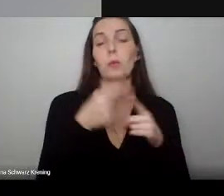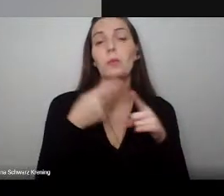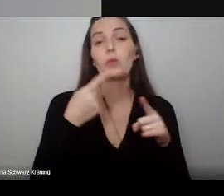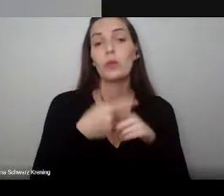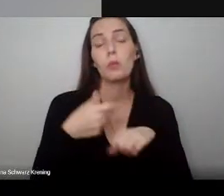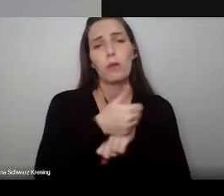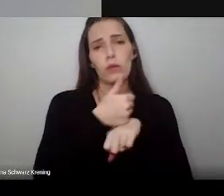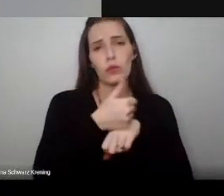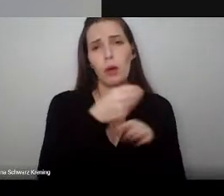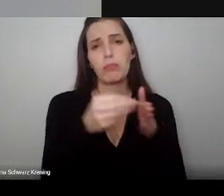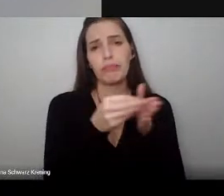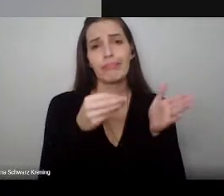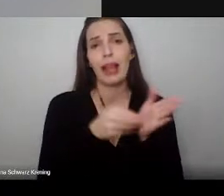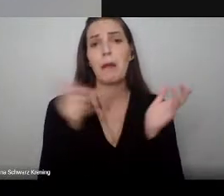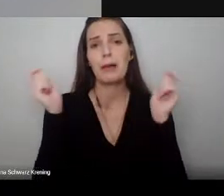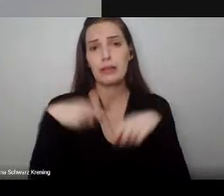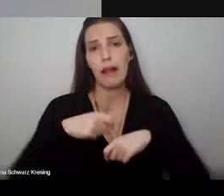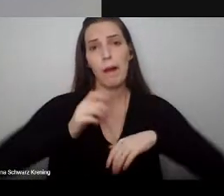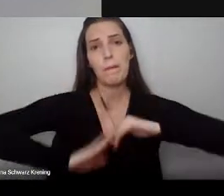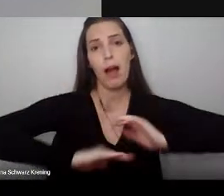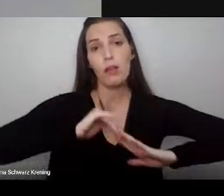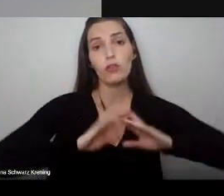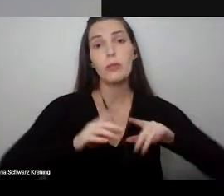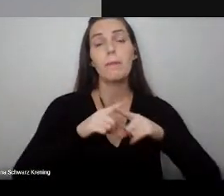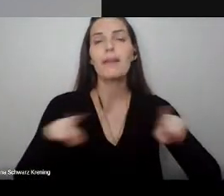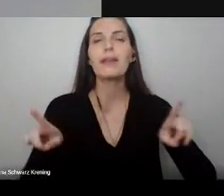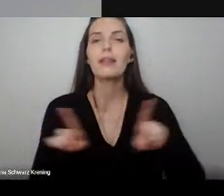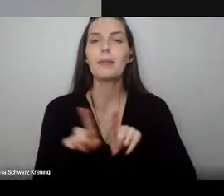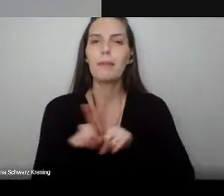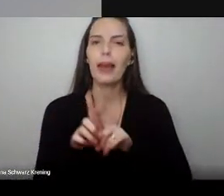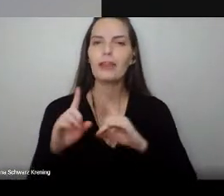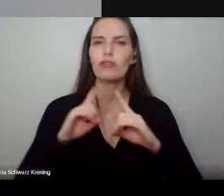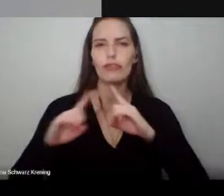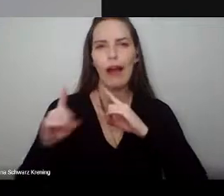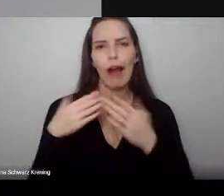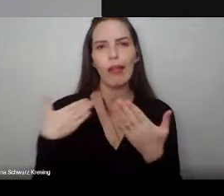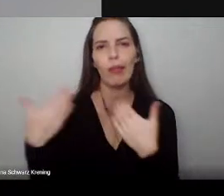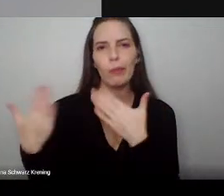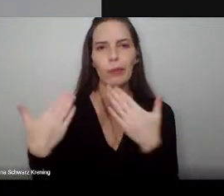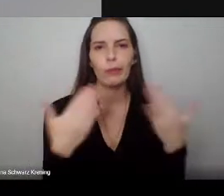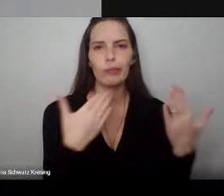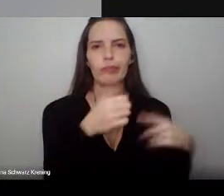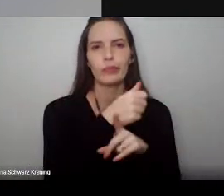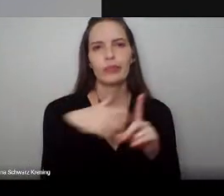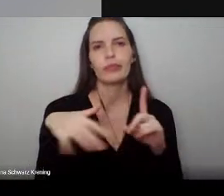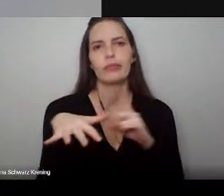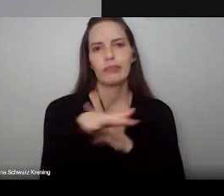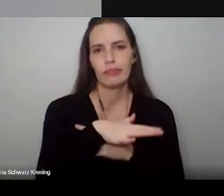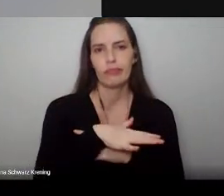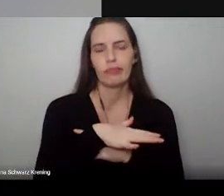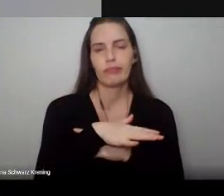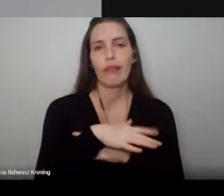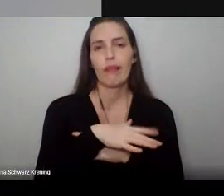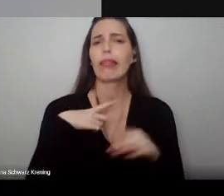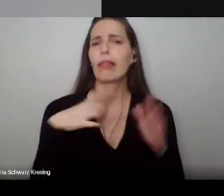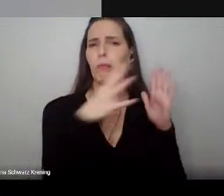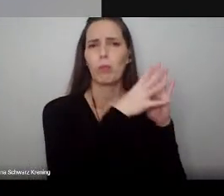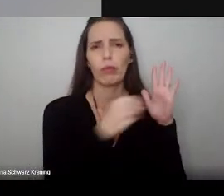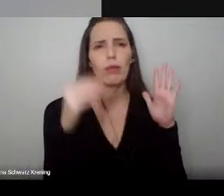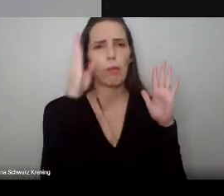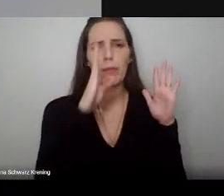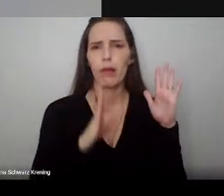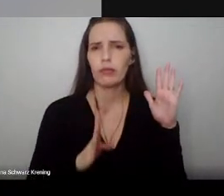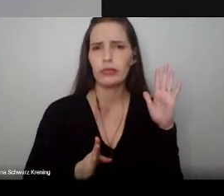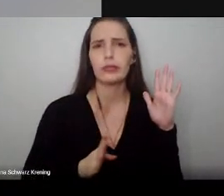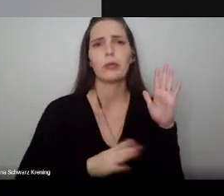capaz de fazer, mas também de dialogar. São muitos os exemplos no Brasil que têm feito isso, e são muitos também os